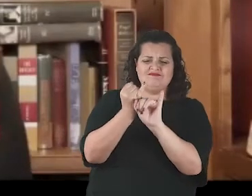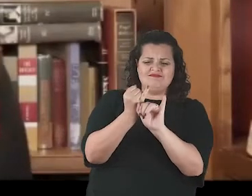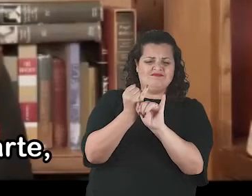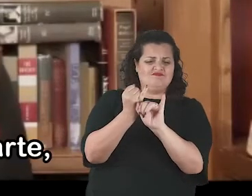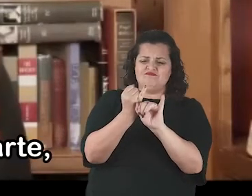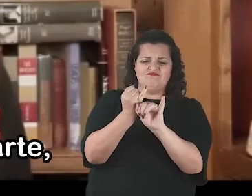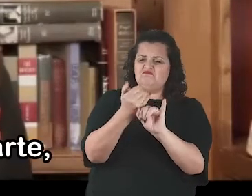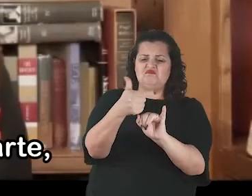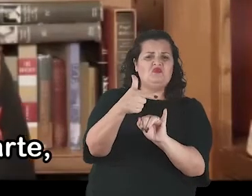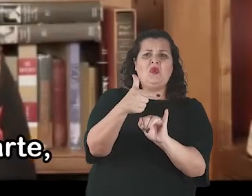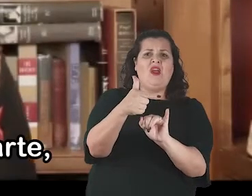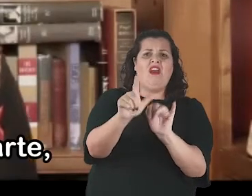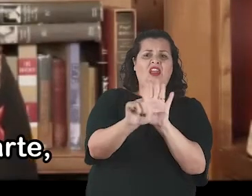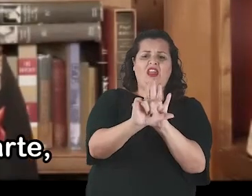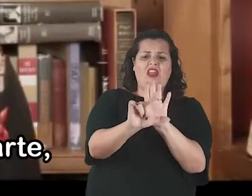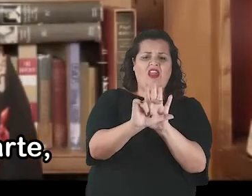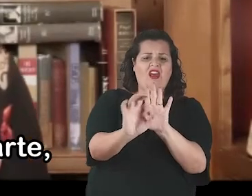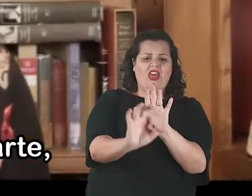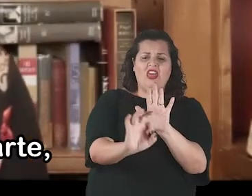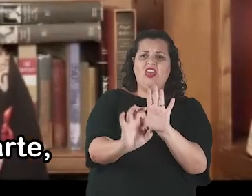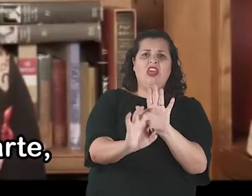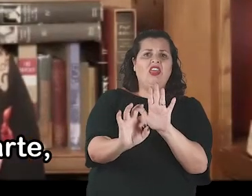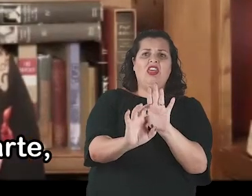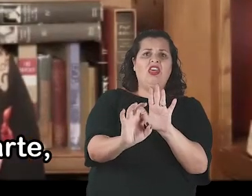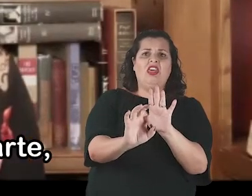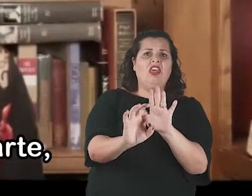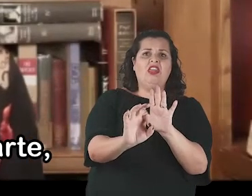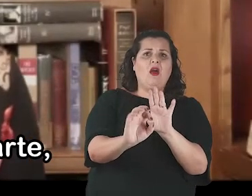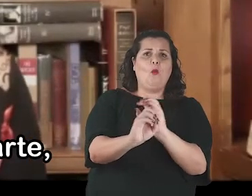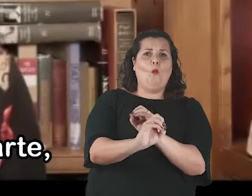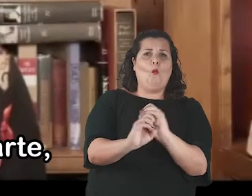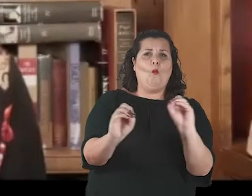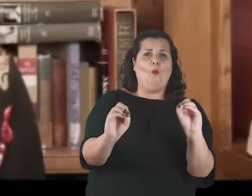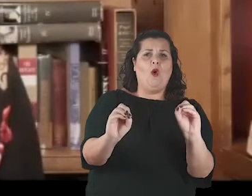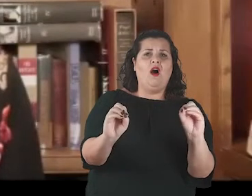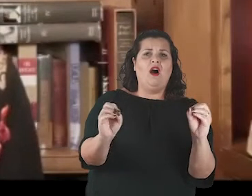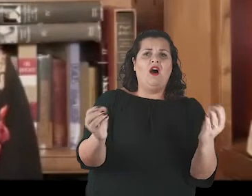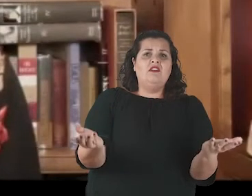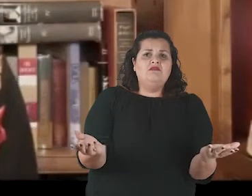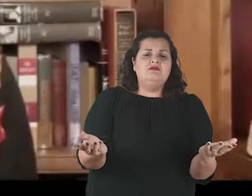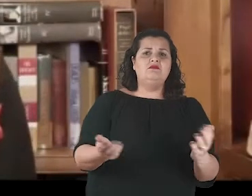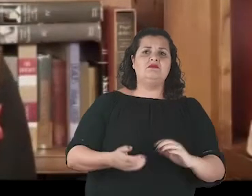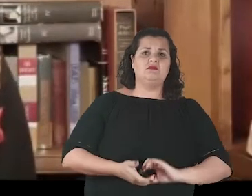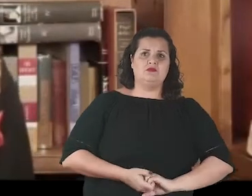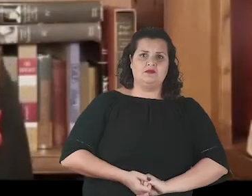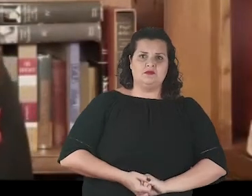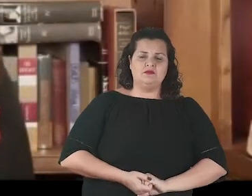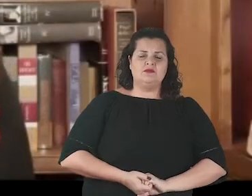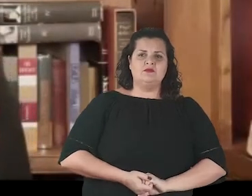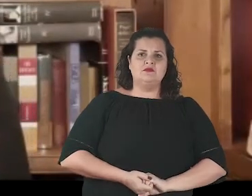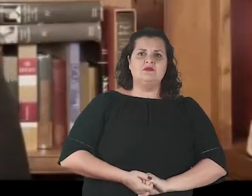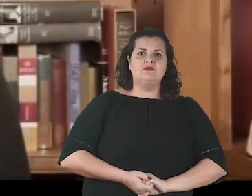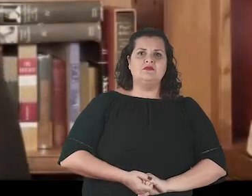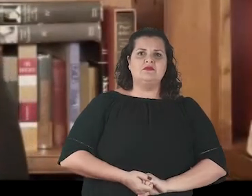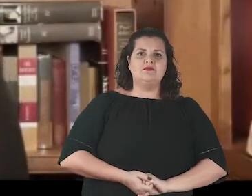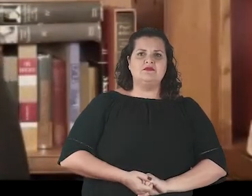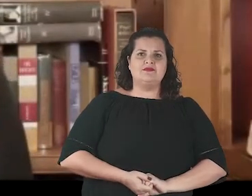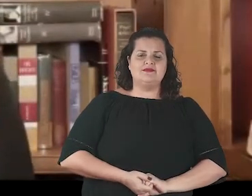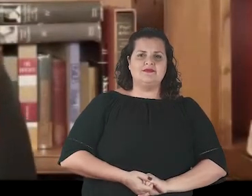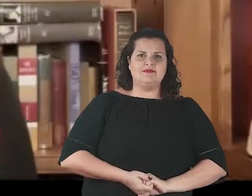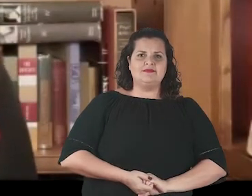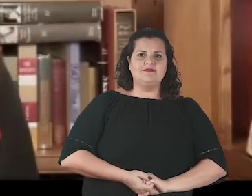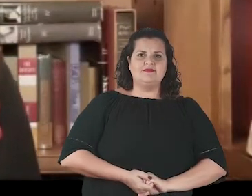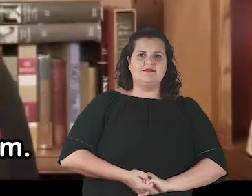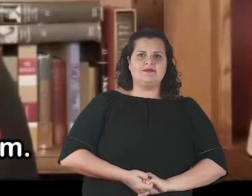que nos pareceu um mundo à parte onde as regras, direitos e